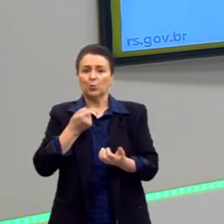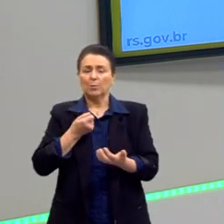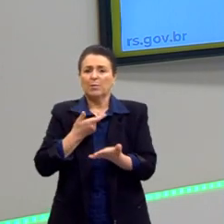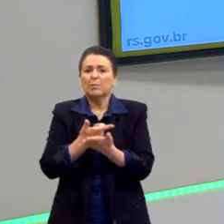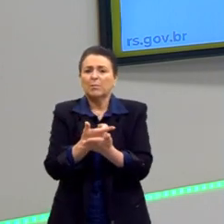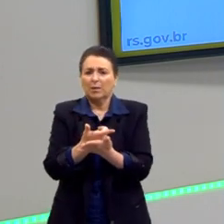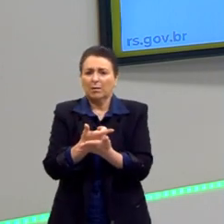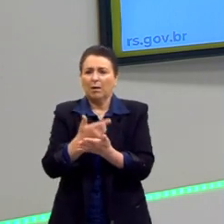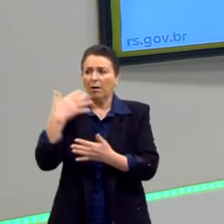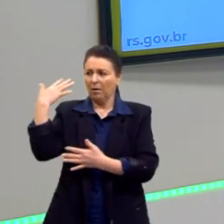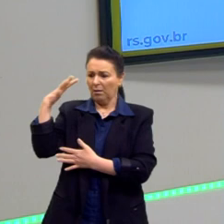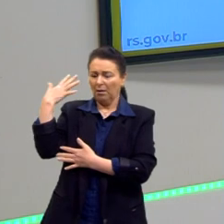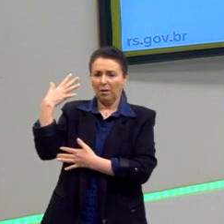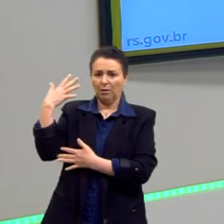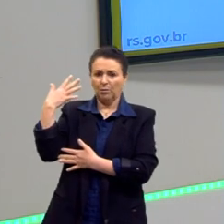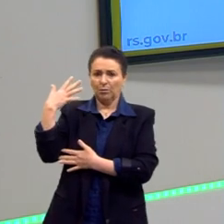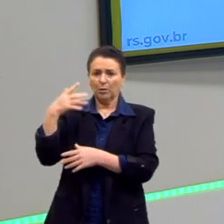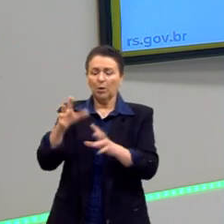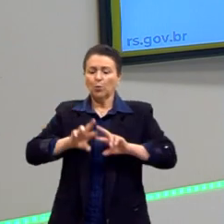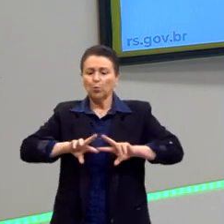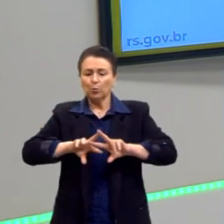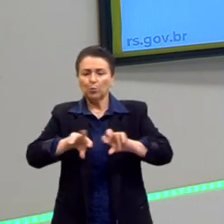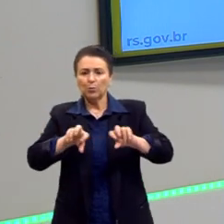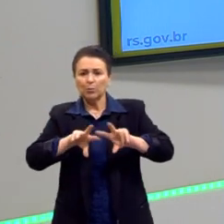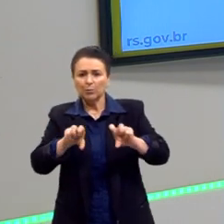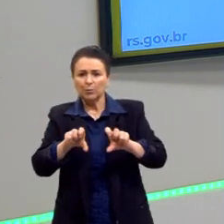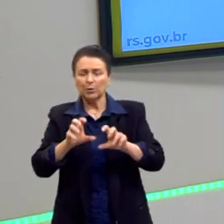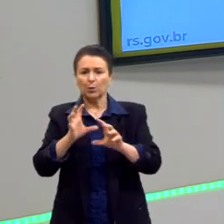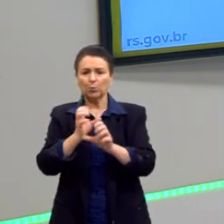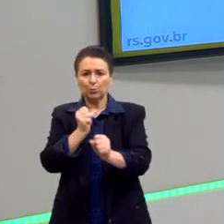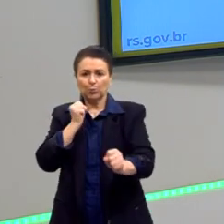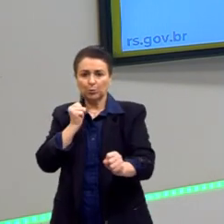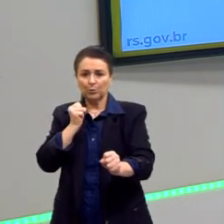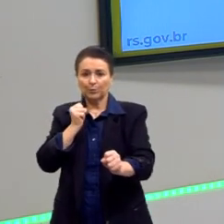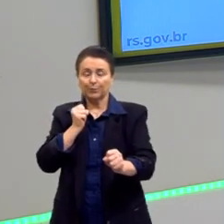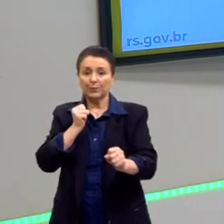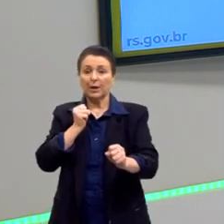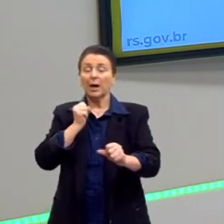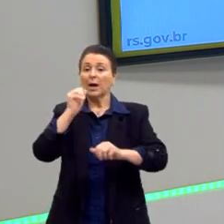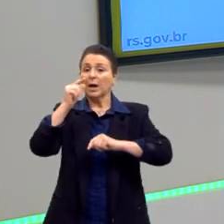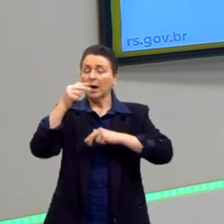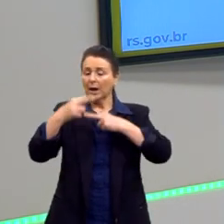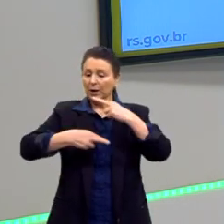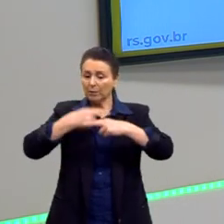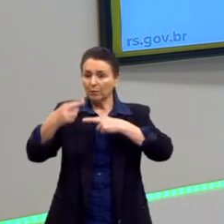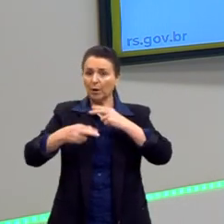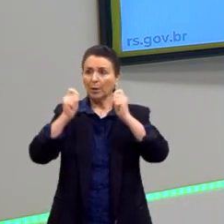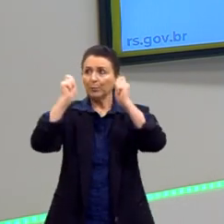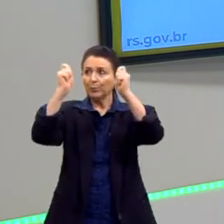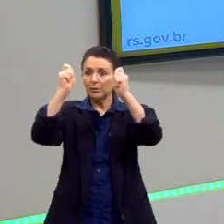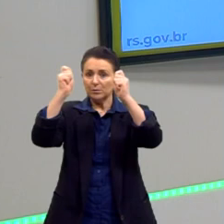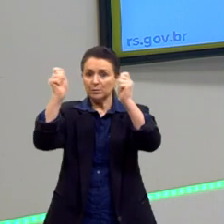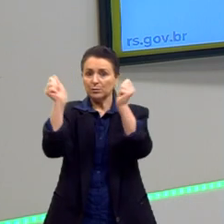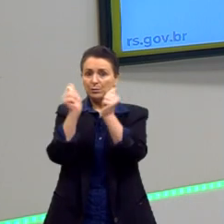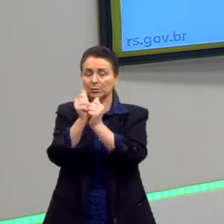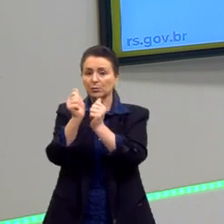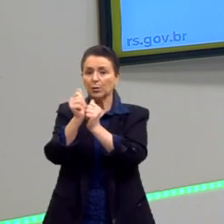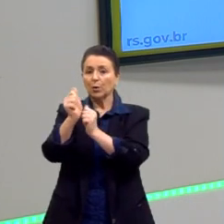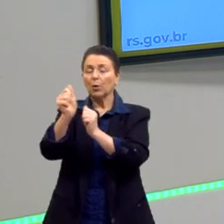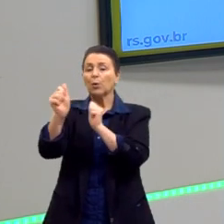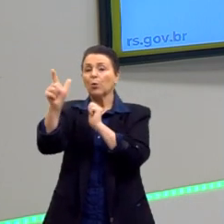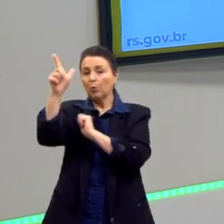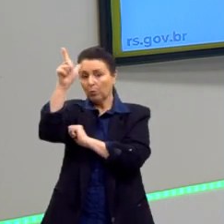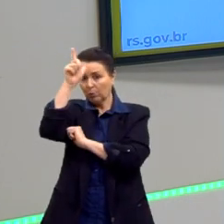são fatores que não poderiam avançar. A reforma protestante, com o Lutero, ele não chega a tocar